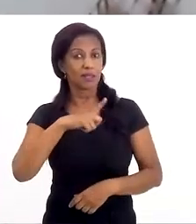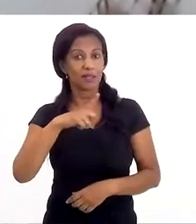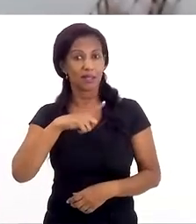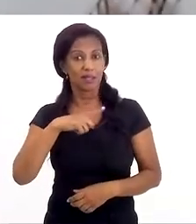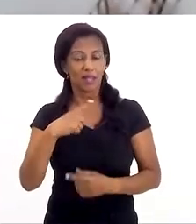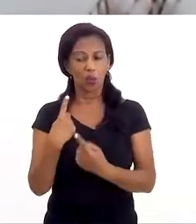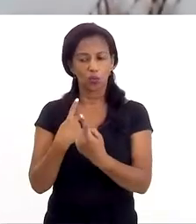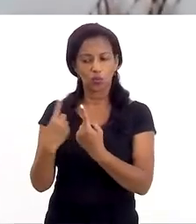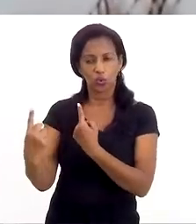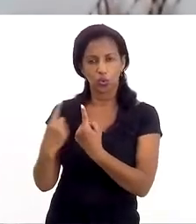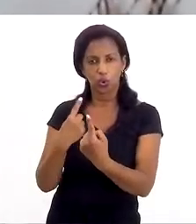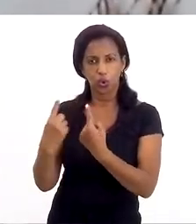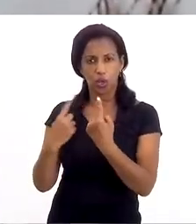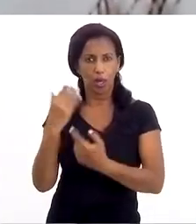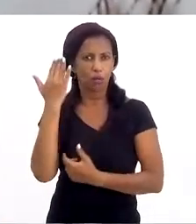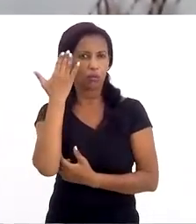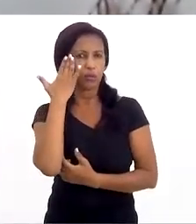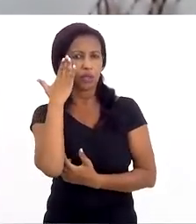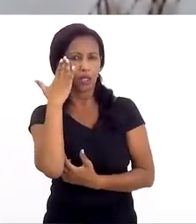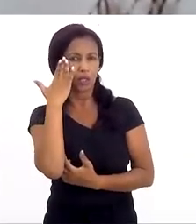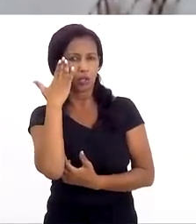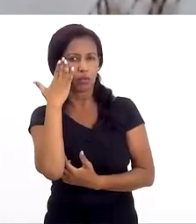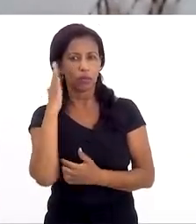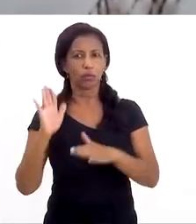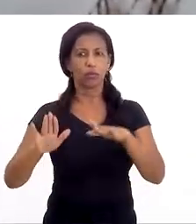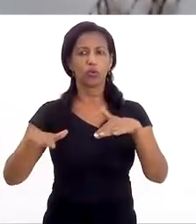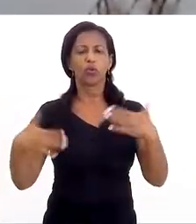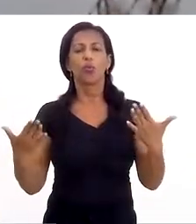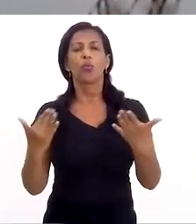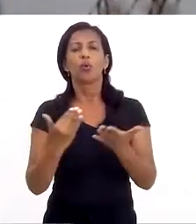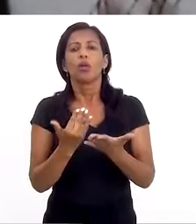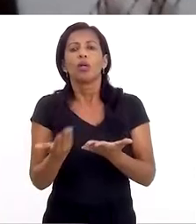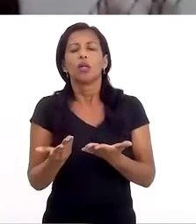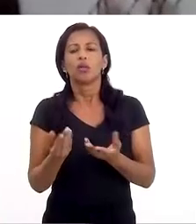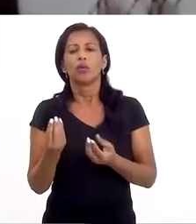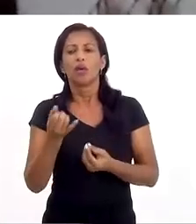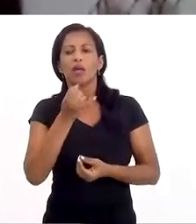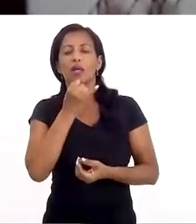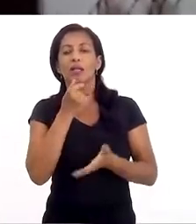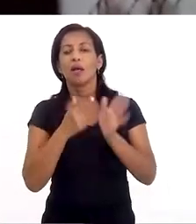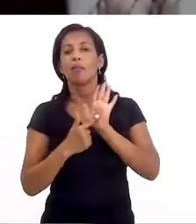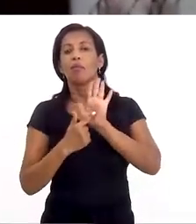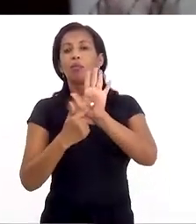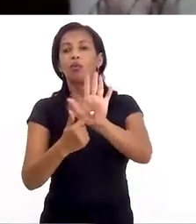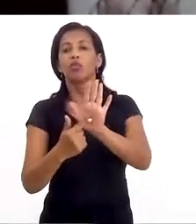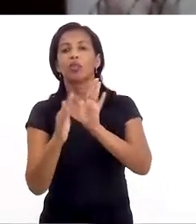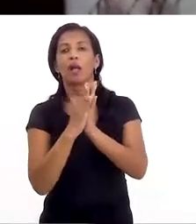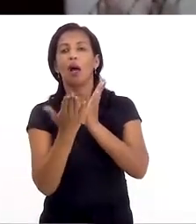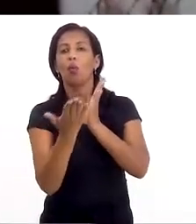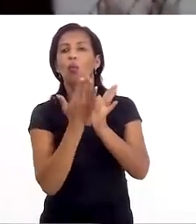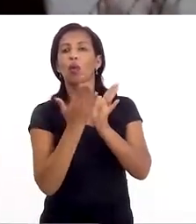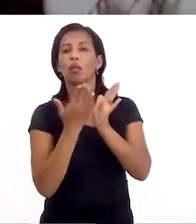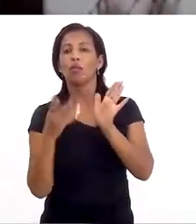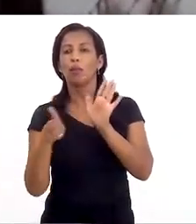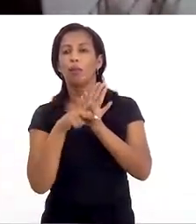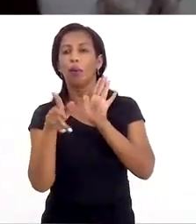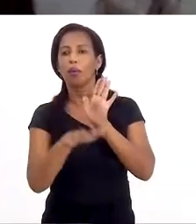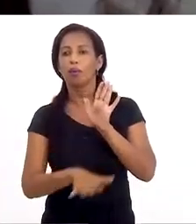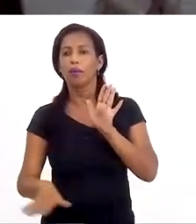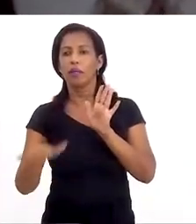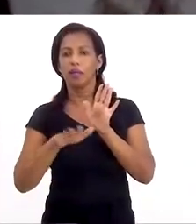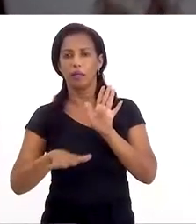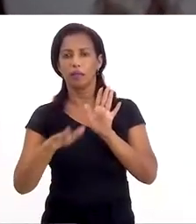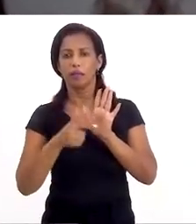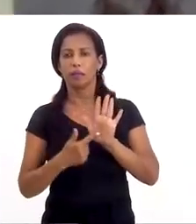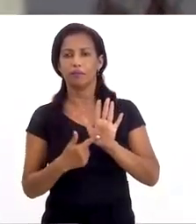que se tenha um diálogo e um entendimento de como é que a criança... vou aqui mostrar para vocês o livro infantil, que faz